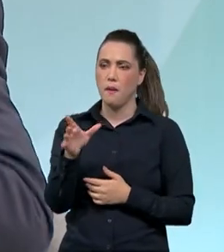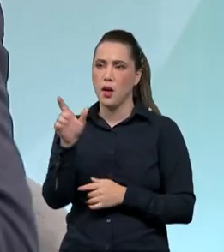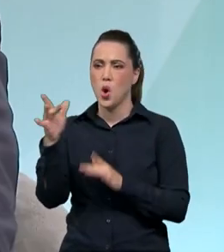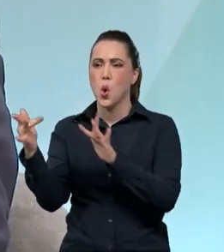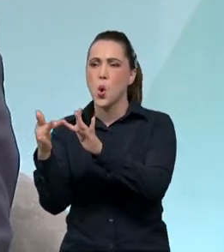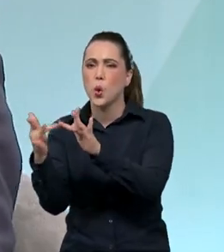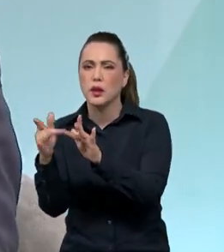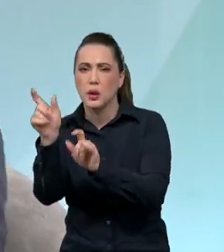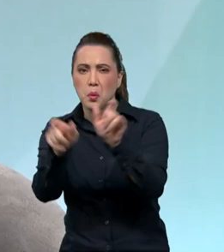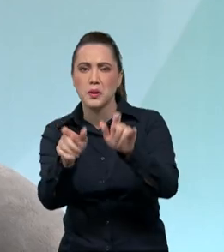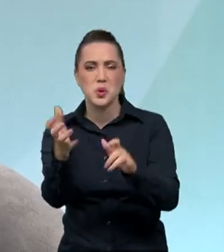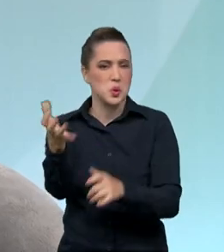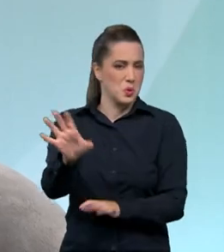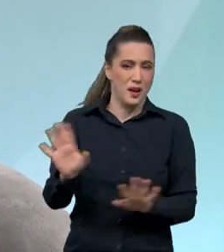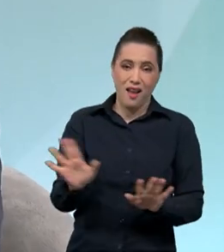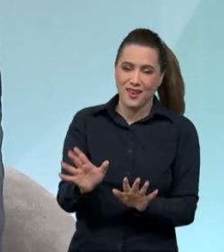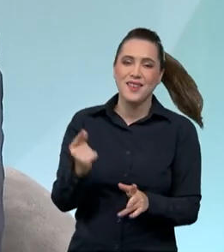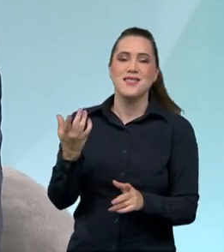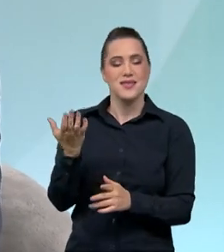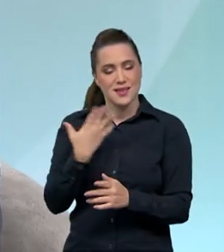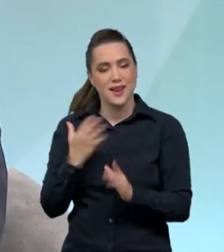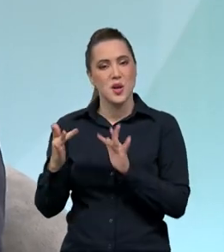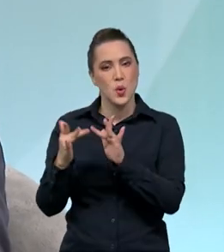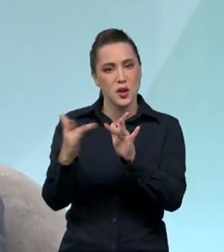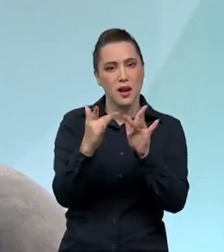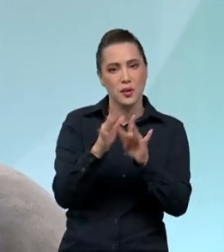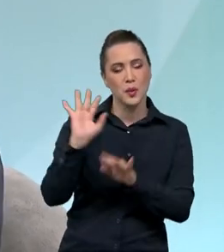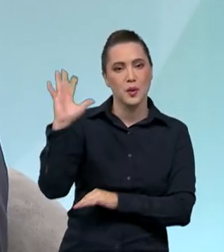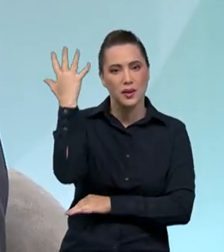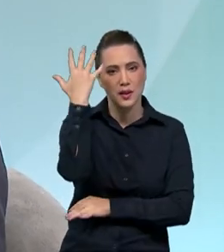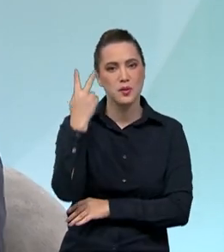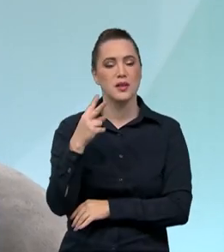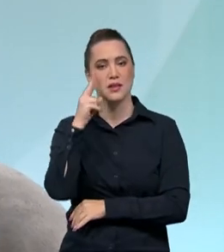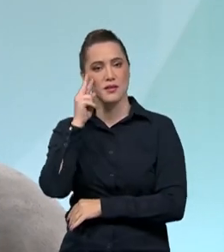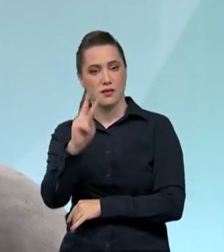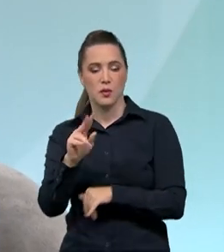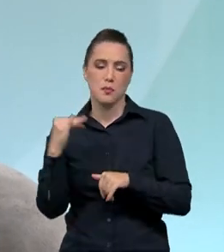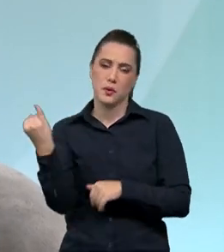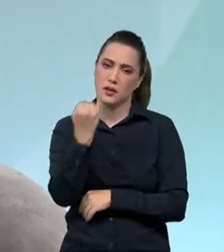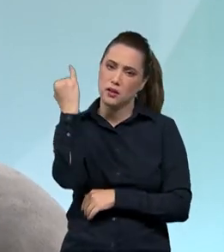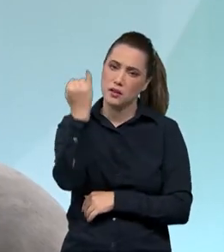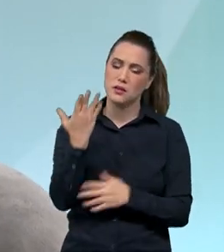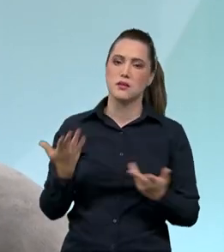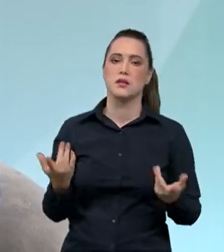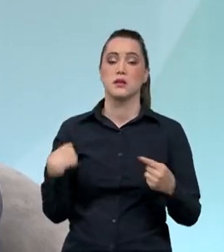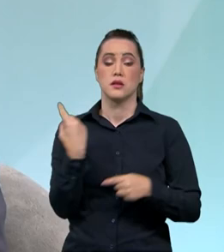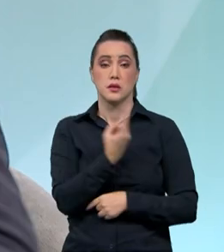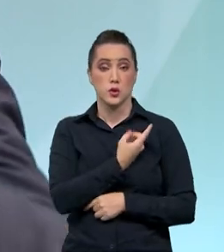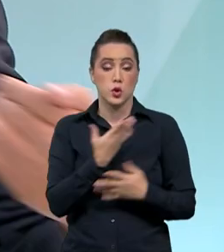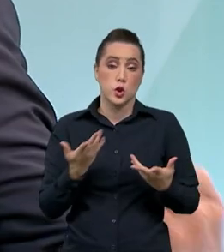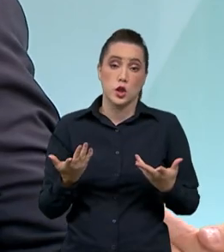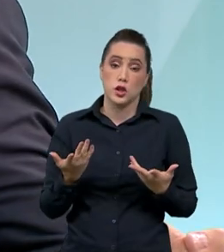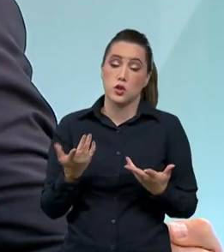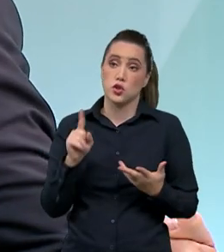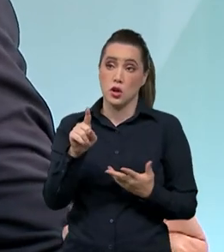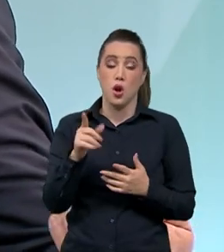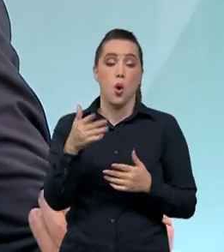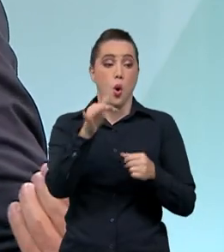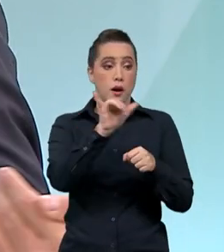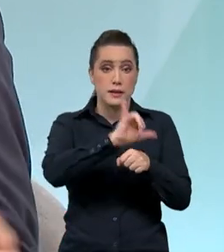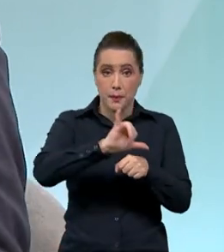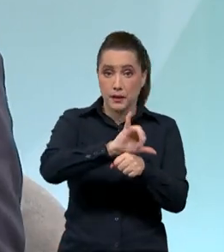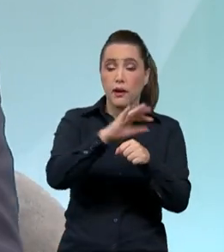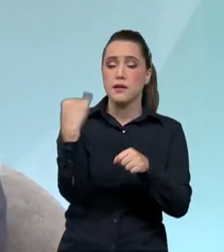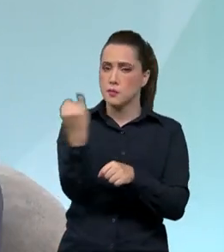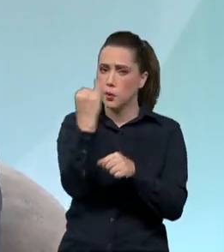contato com a natureza. Isso não quer dizer que cidades grandes e grandes metrópoles percam em turismo, mas quer dizer que os